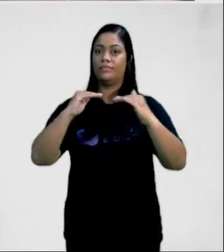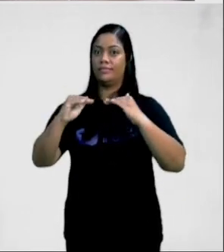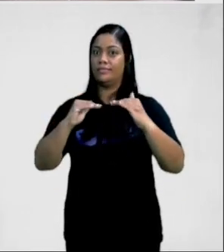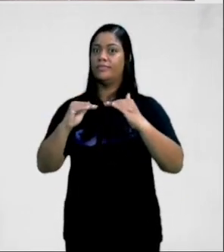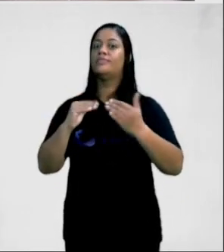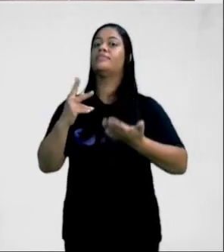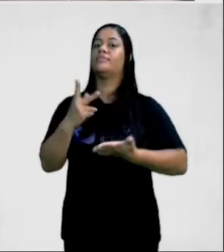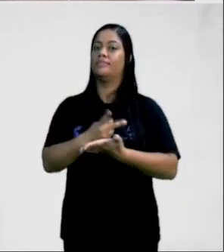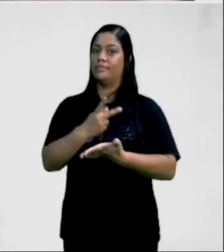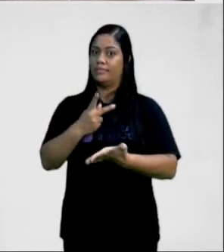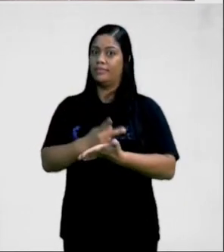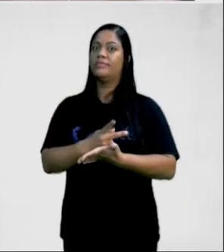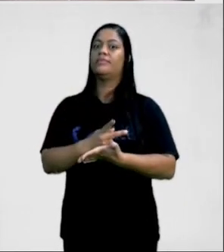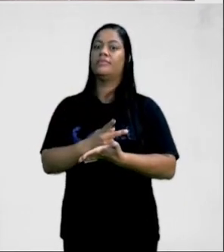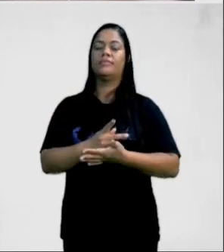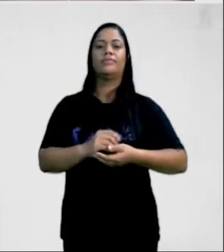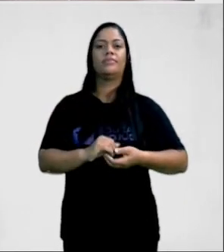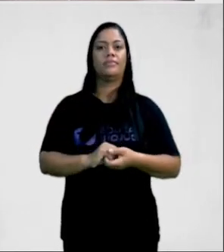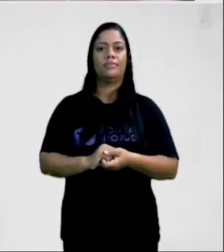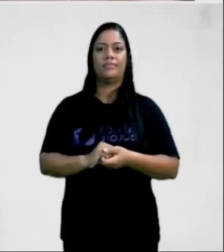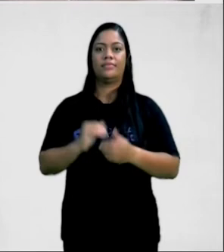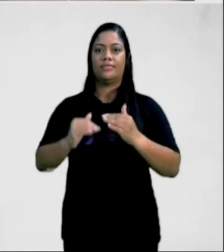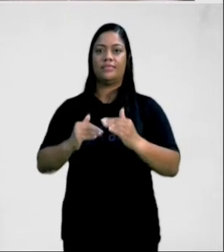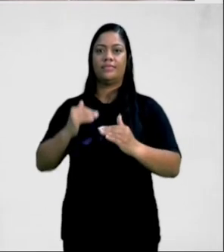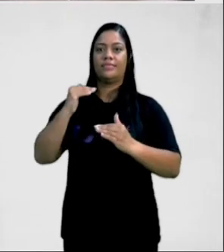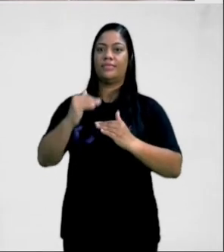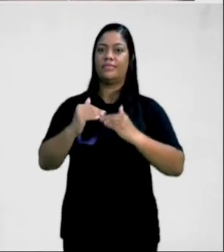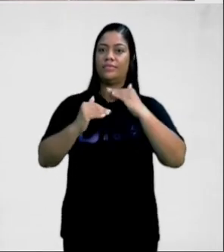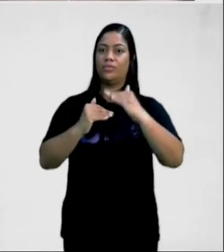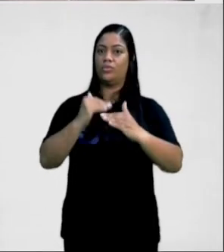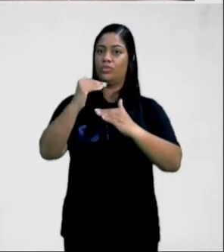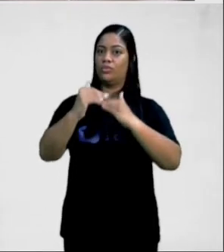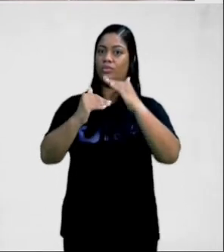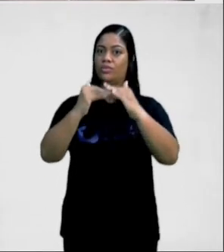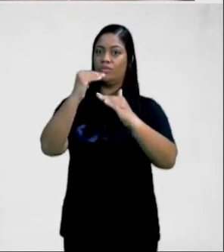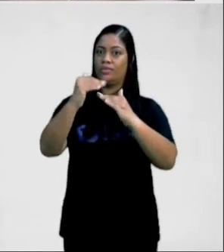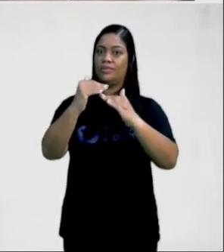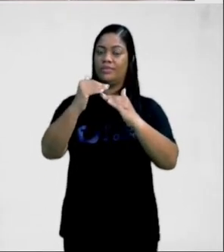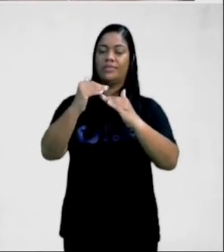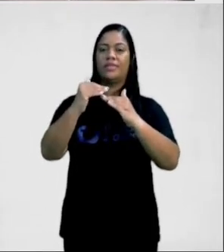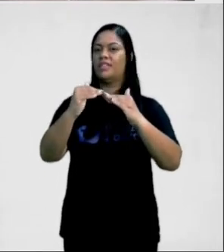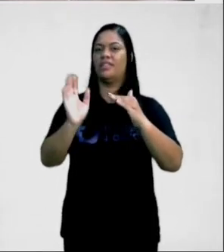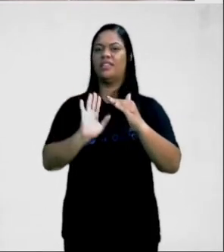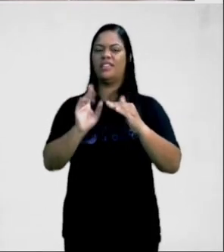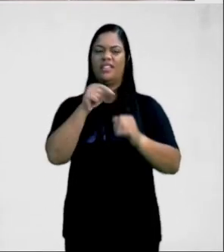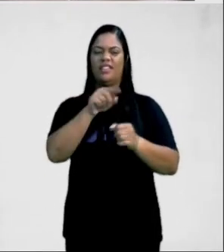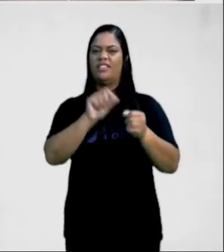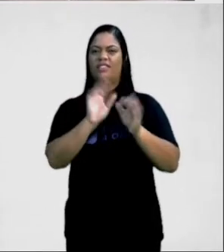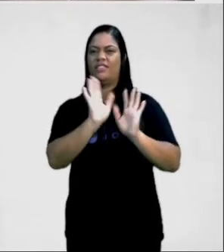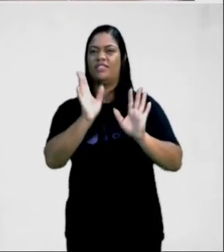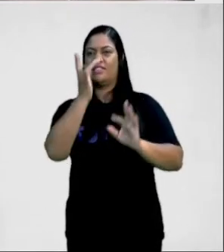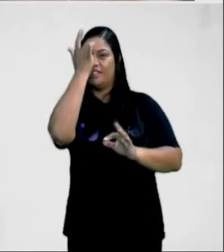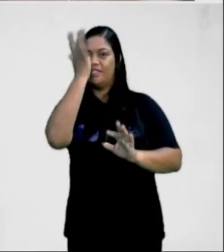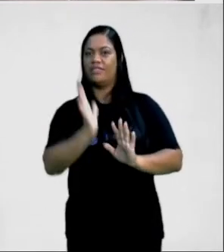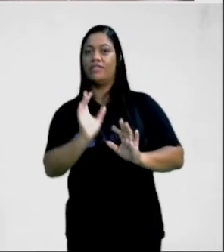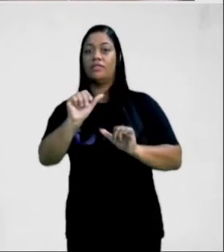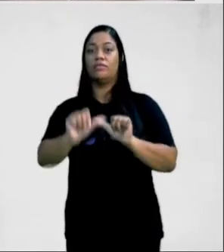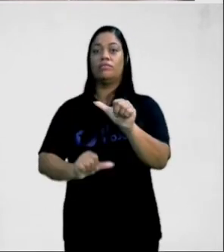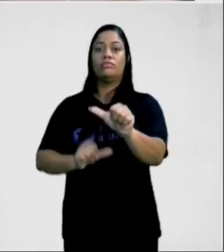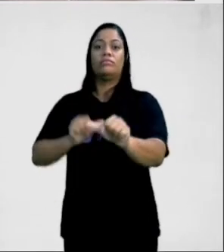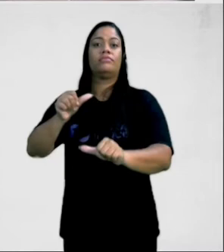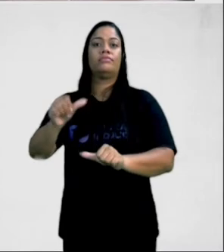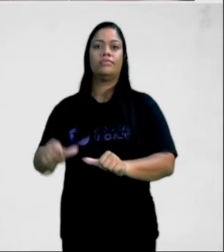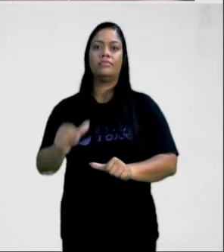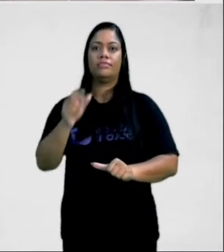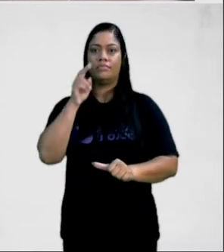forma incorreta, buscar pular etapas, ao invés de você aprender o movimento, começar a entender o que deve